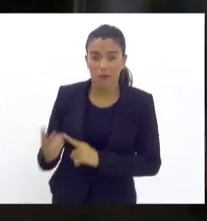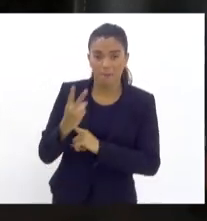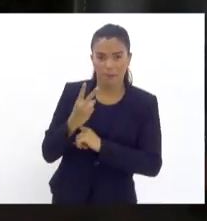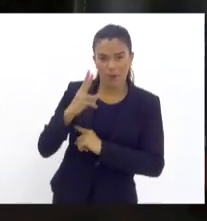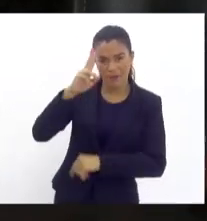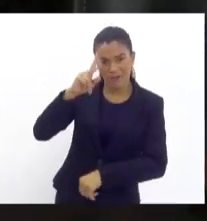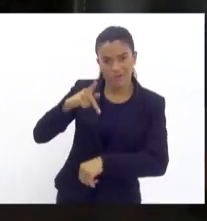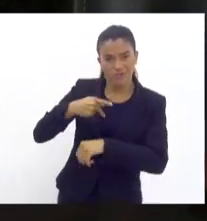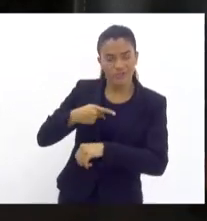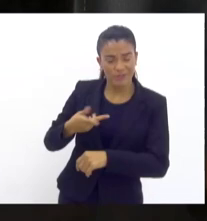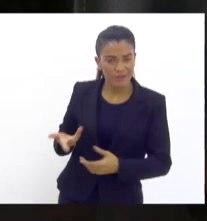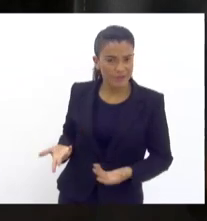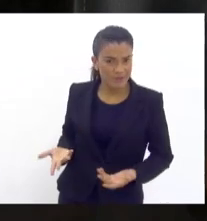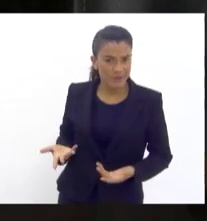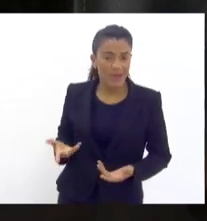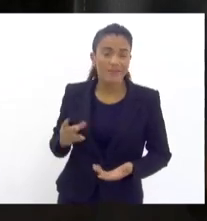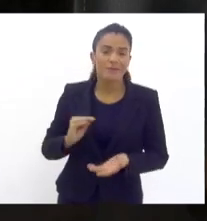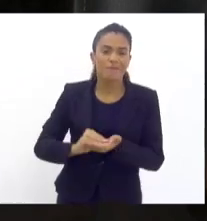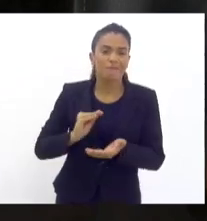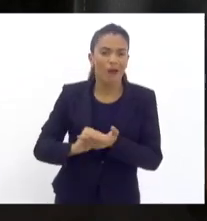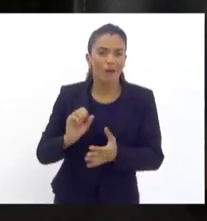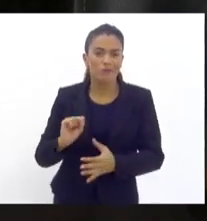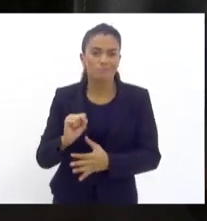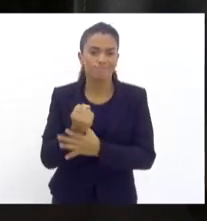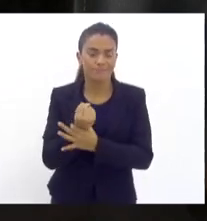essa insegurança atinge qualquer um.